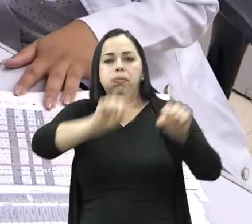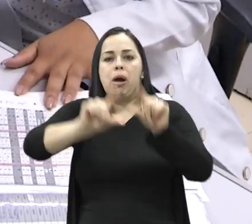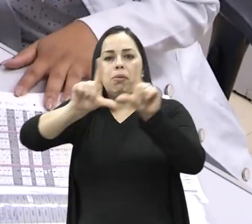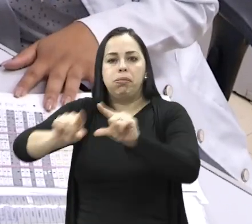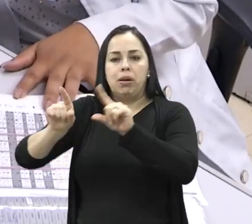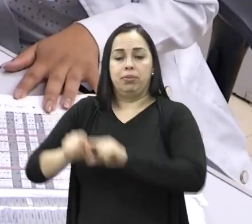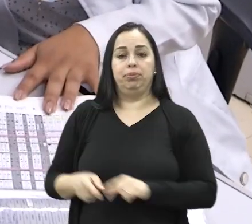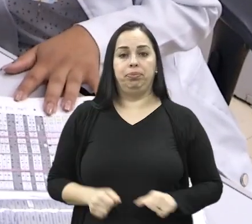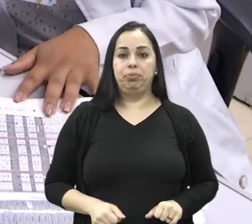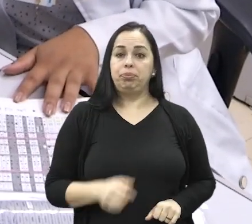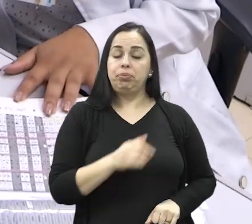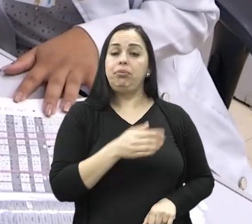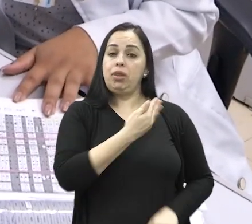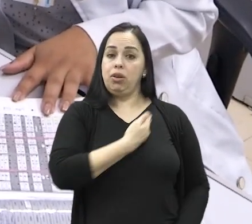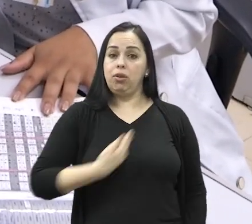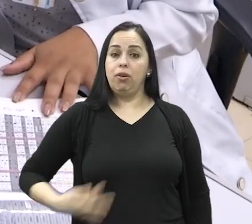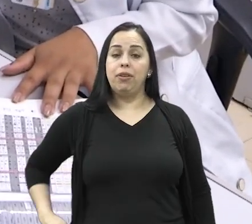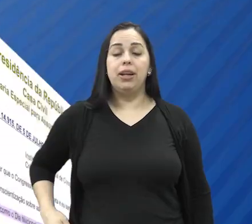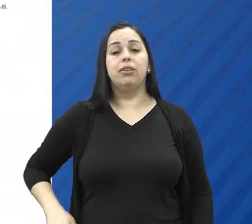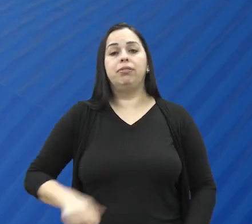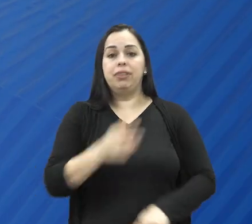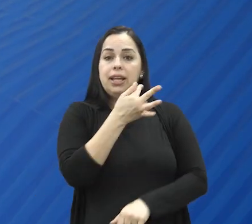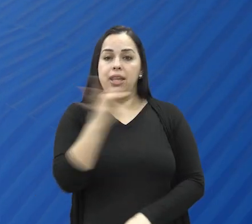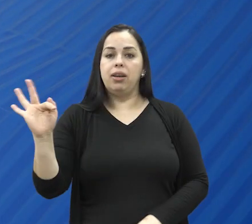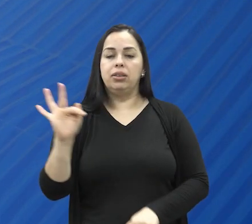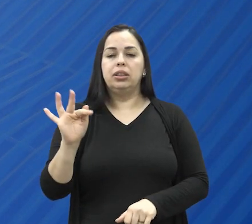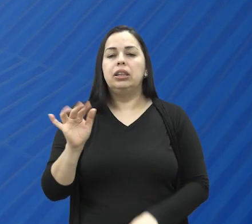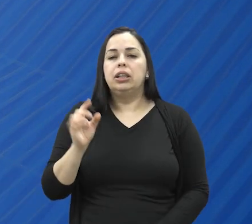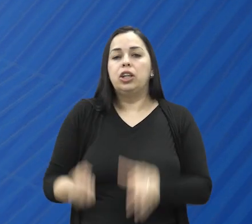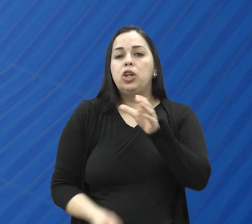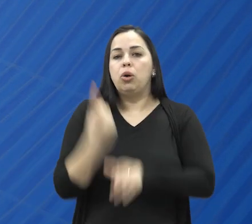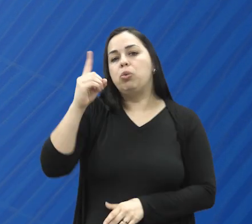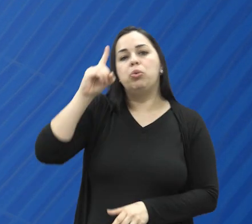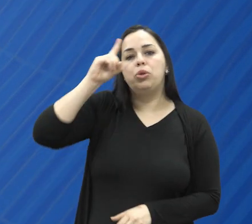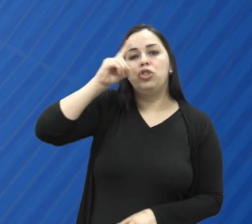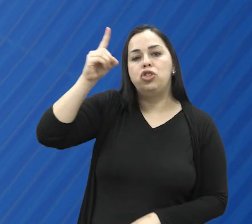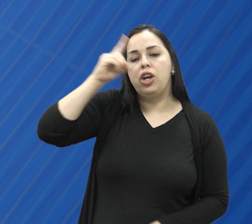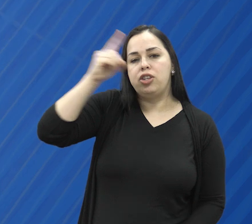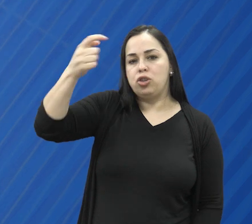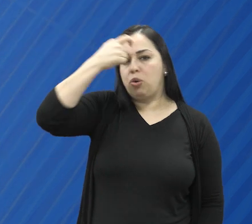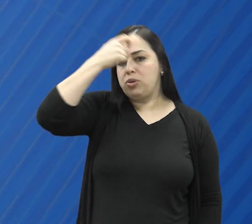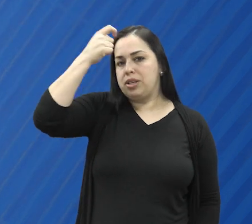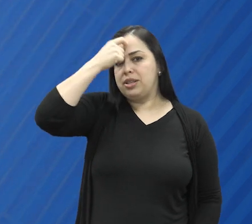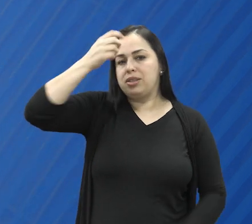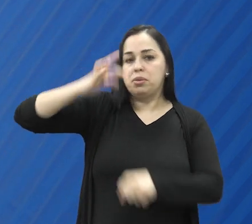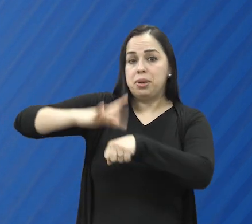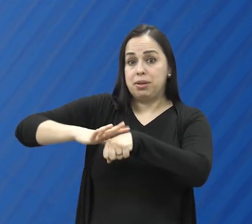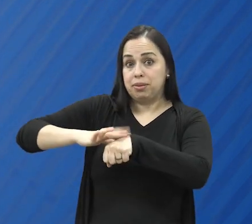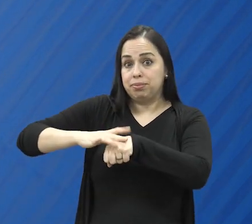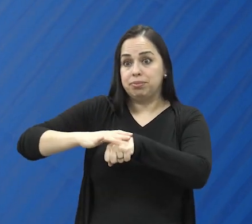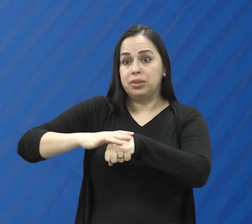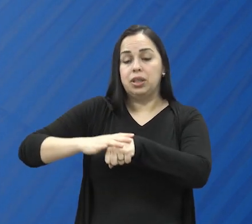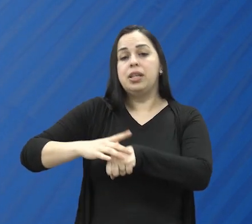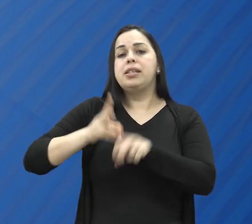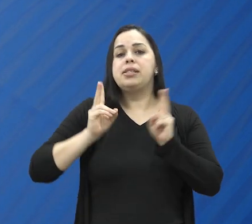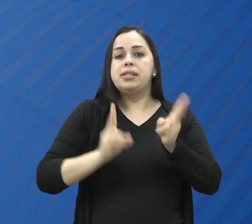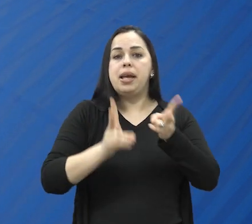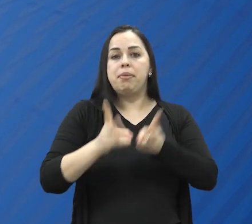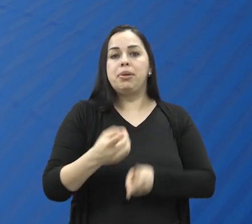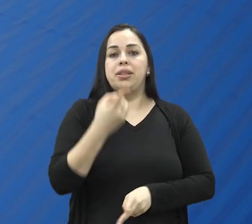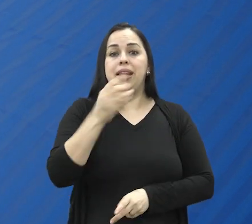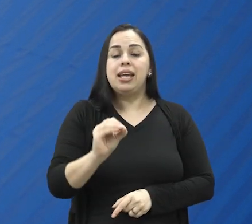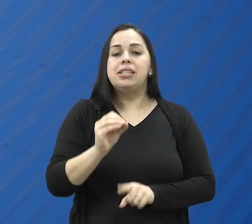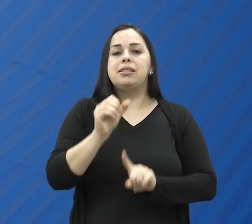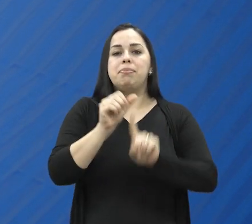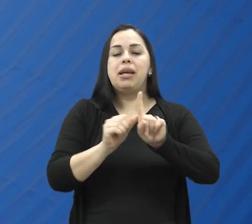reduzir o número de casos. Recentemente, o governo federal criou o Dia Nacional de Conscientização sobre as Doenças Crônicas,